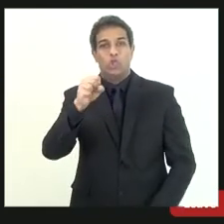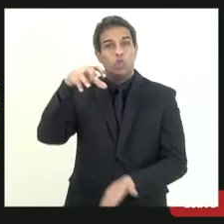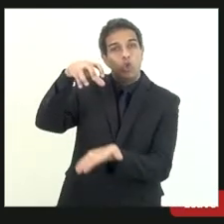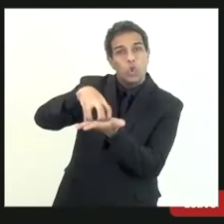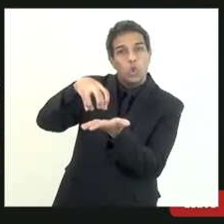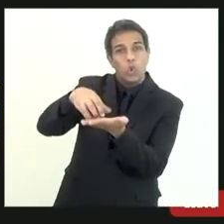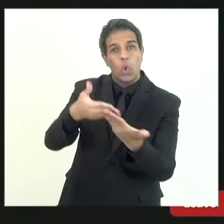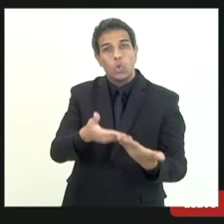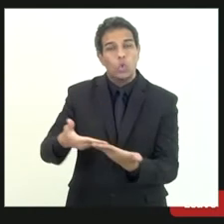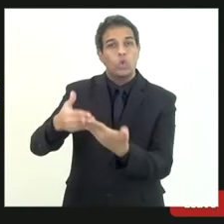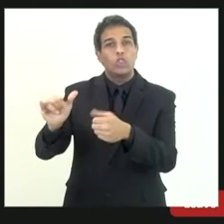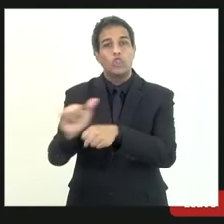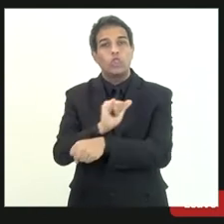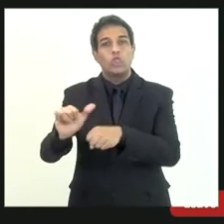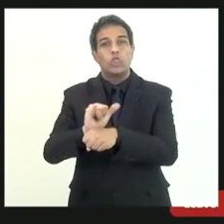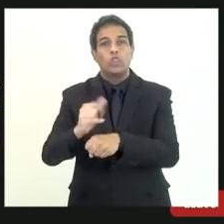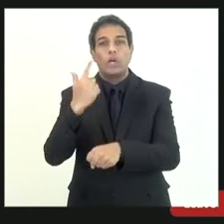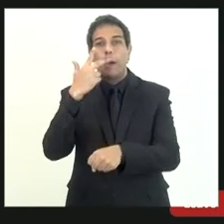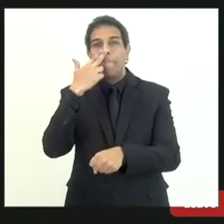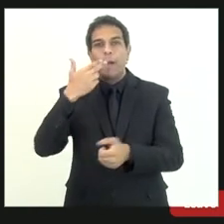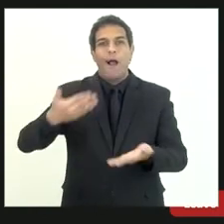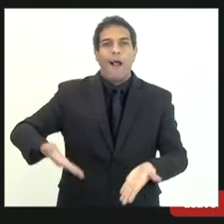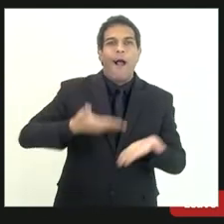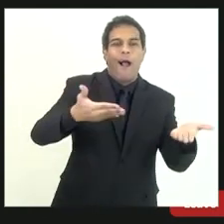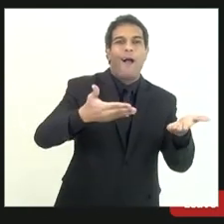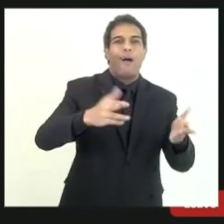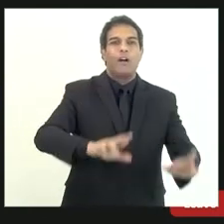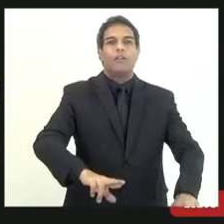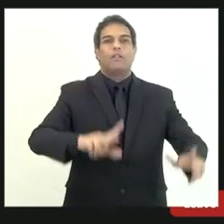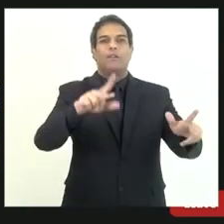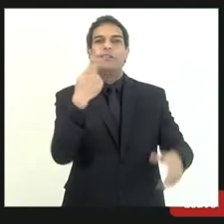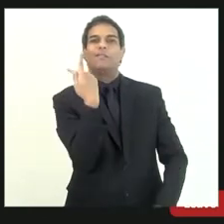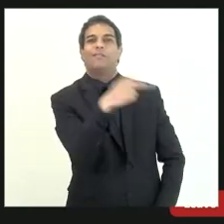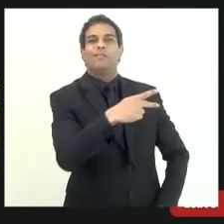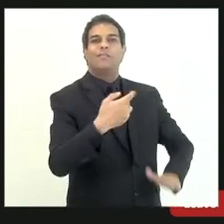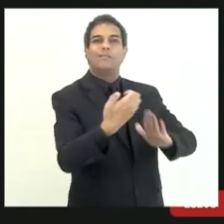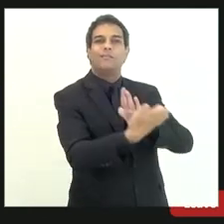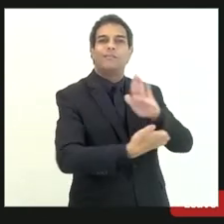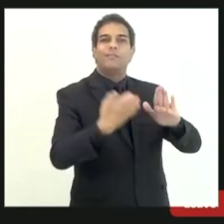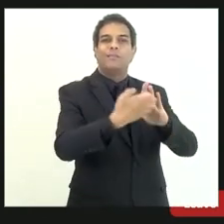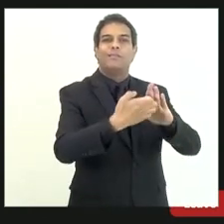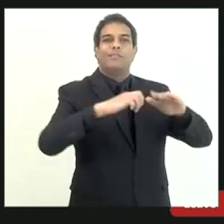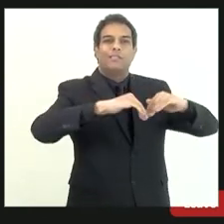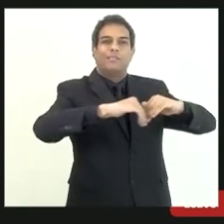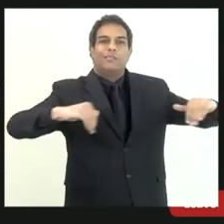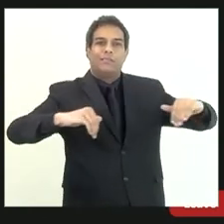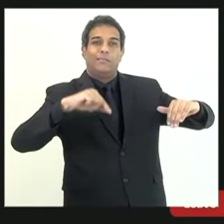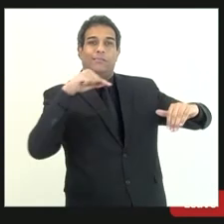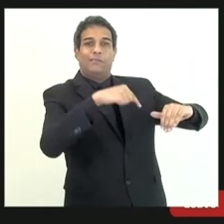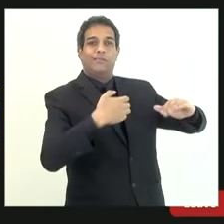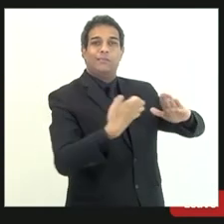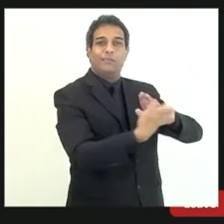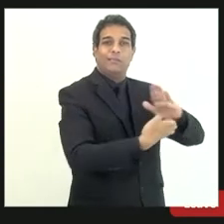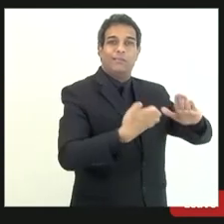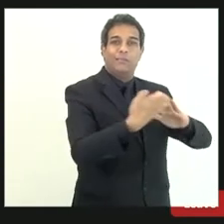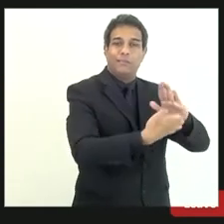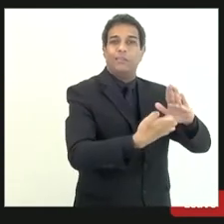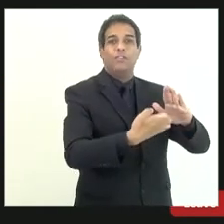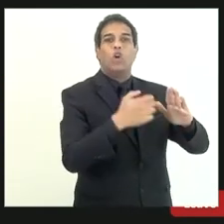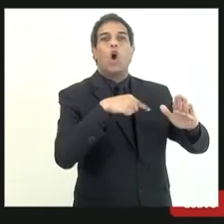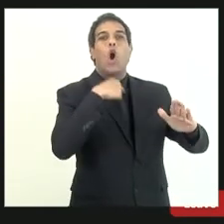estratégicas para dar um tratamento diferenciado separando aquelas empresas que foram baixadas